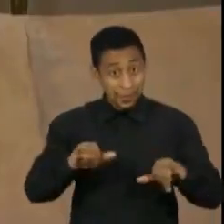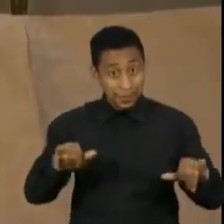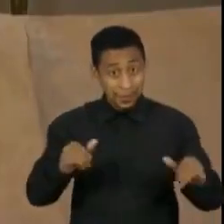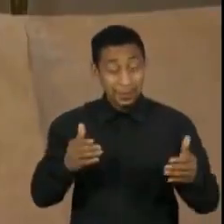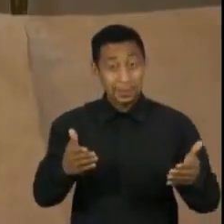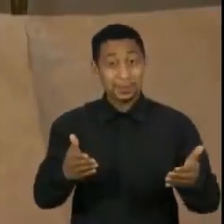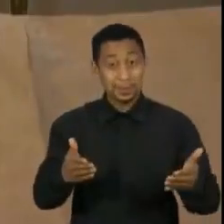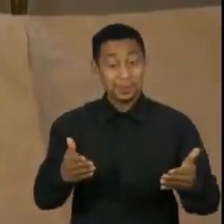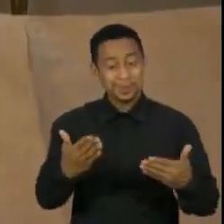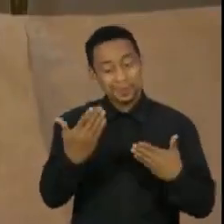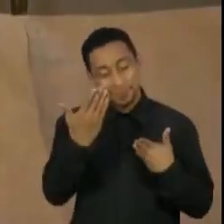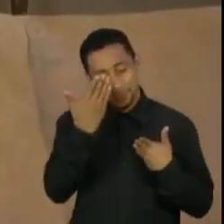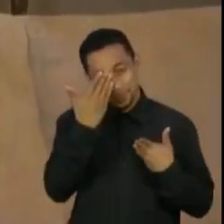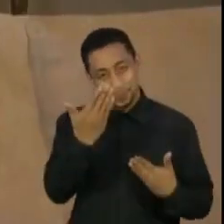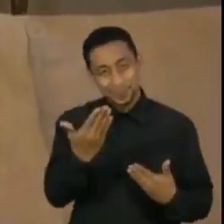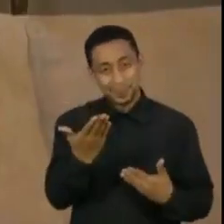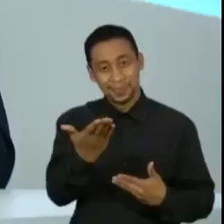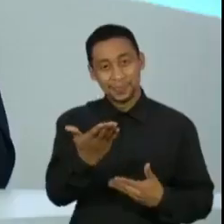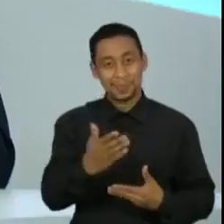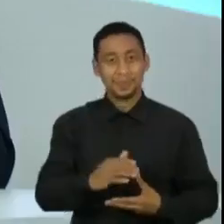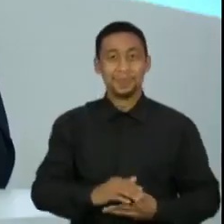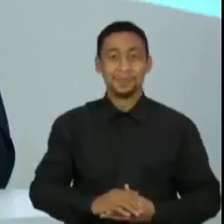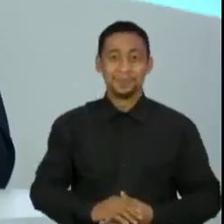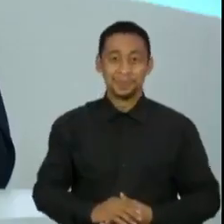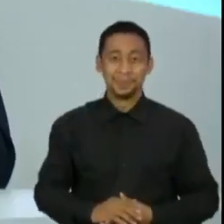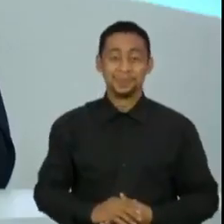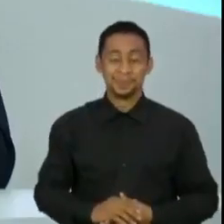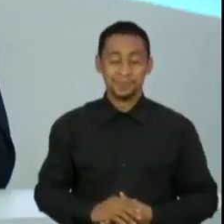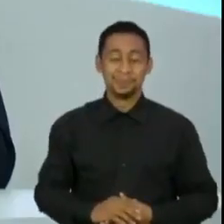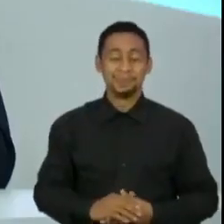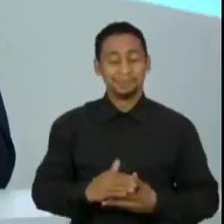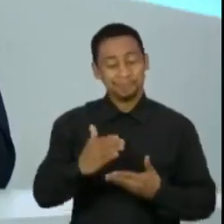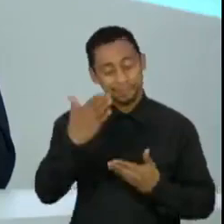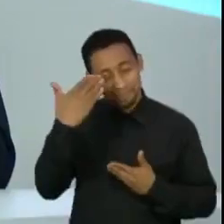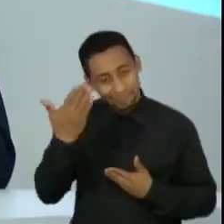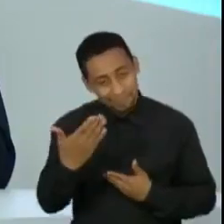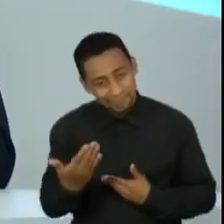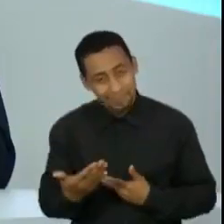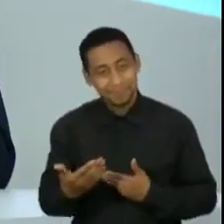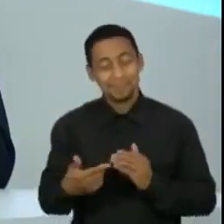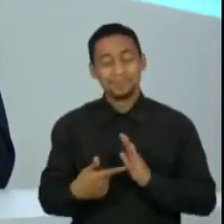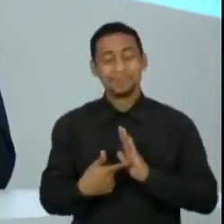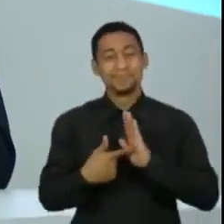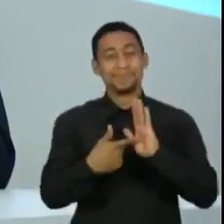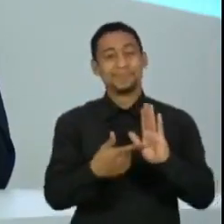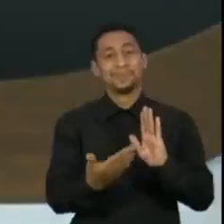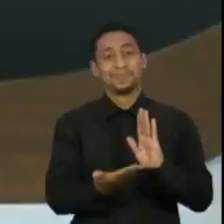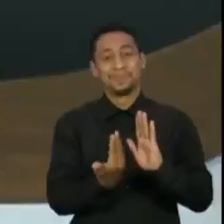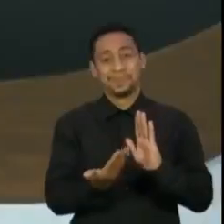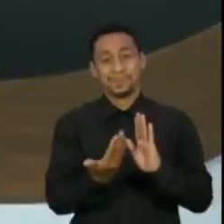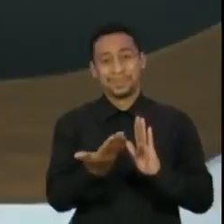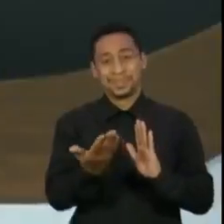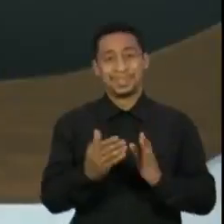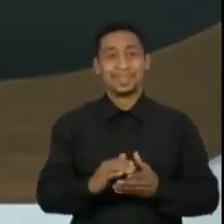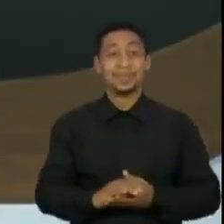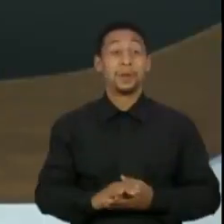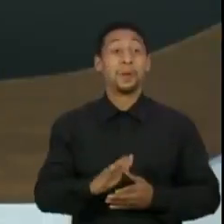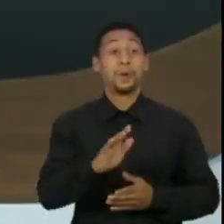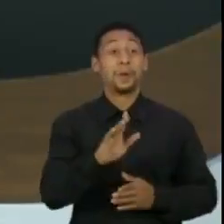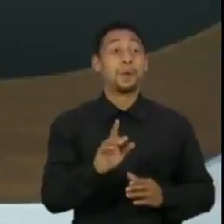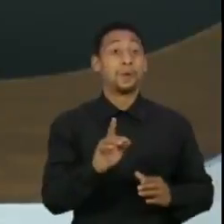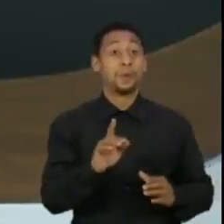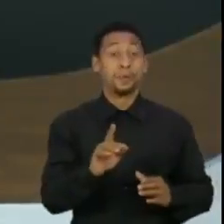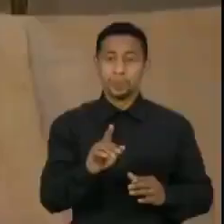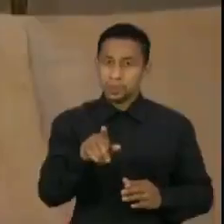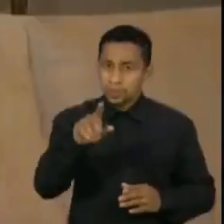Exato. Olha só, mas... muitos, muitos elogios e... Mas, doutor Manuel, eu, voltando à pergunta